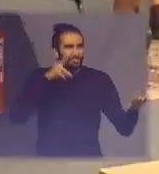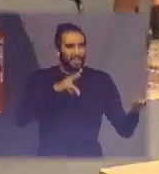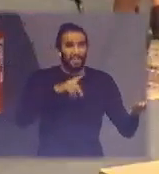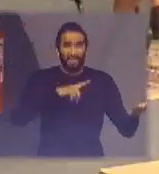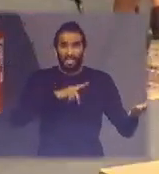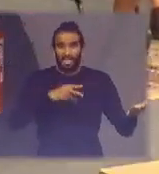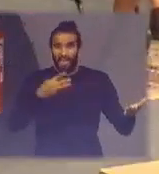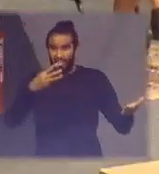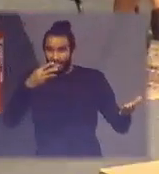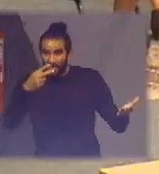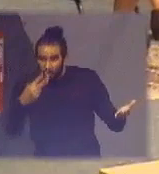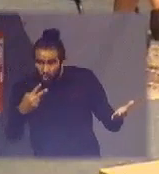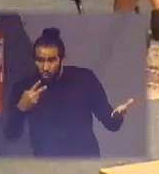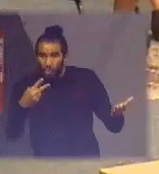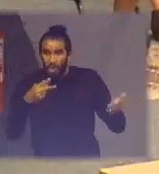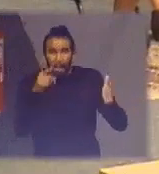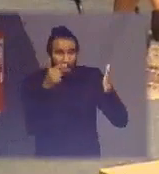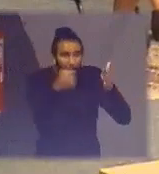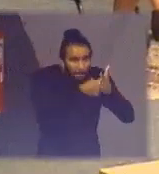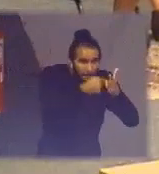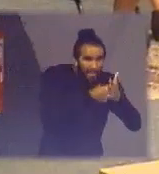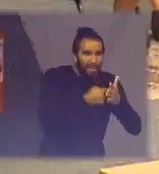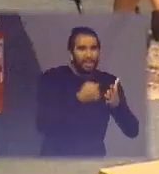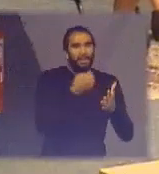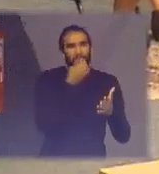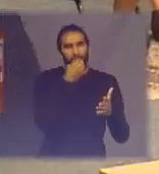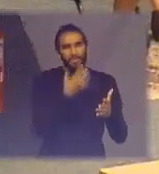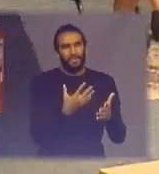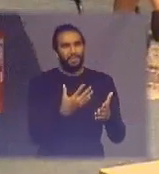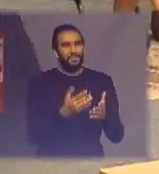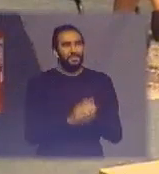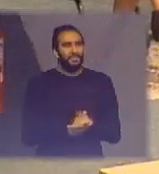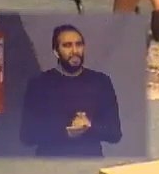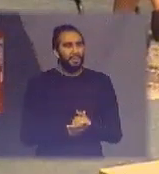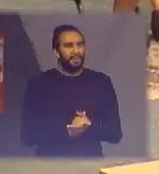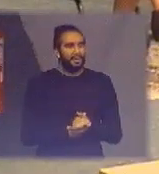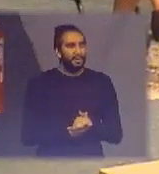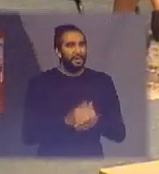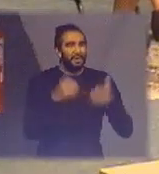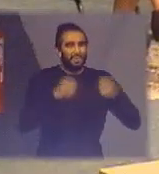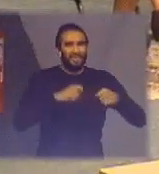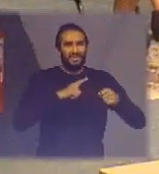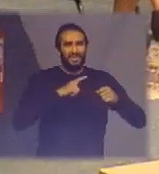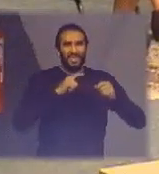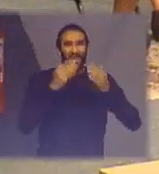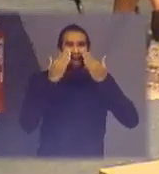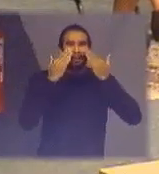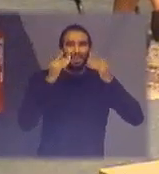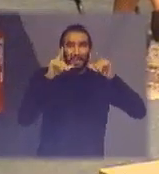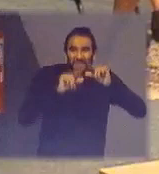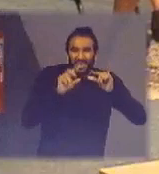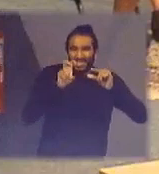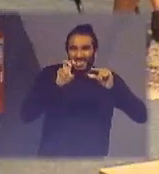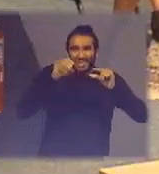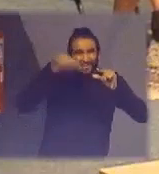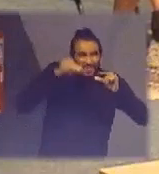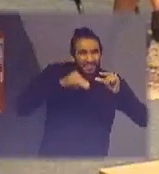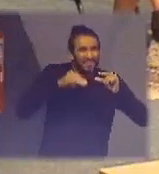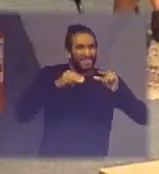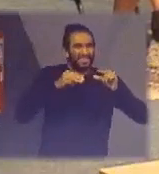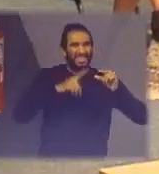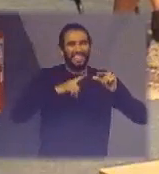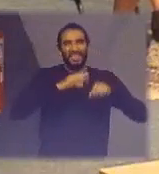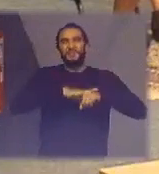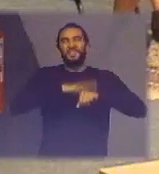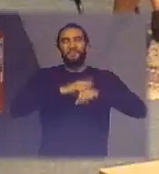perguntas a gente deveria ter reduzido a nossa apresentação a 5 minutos Lúcia assim teria